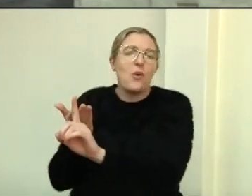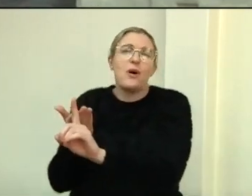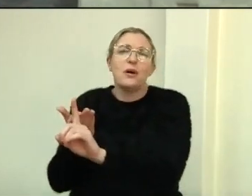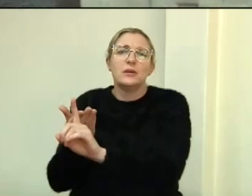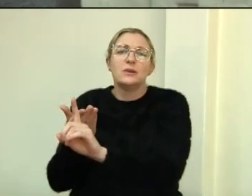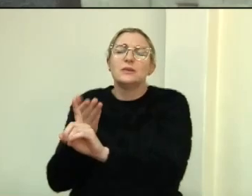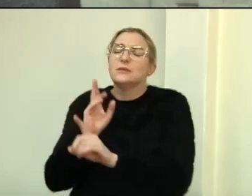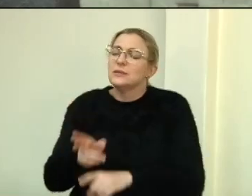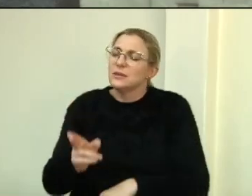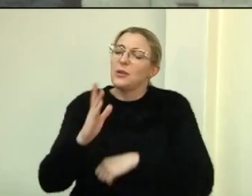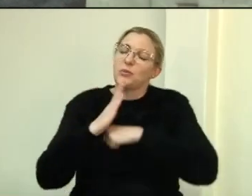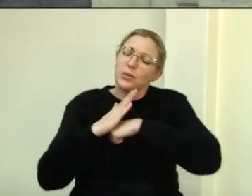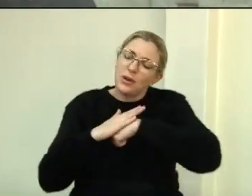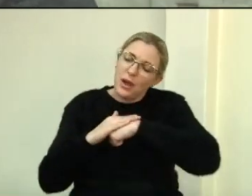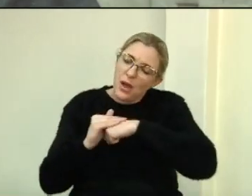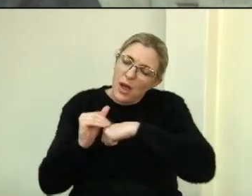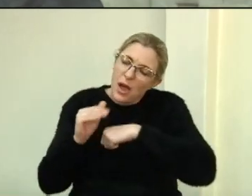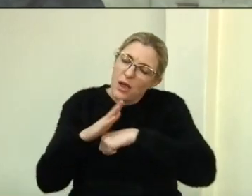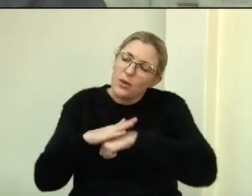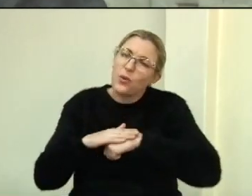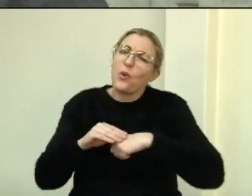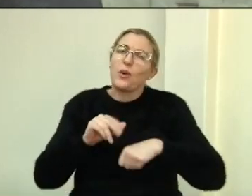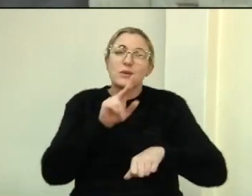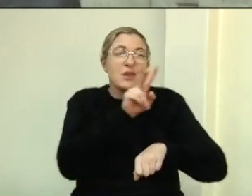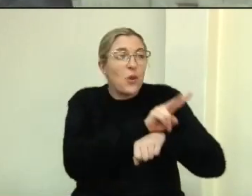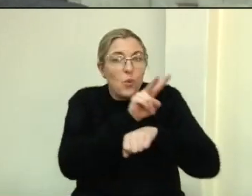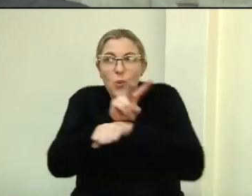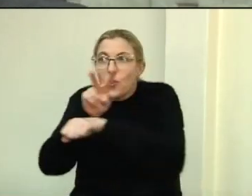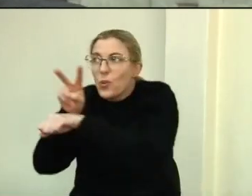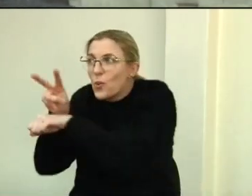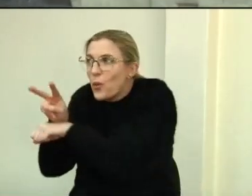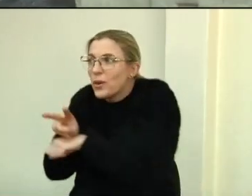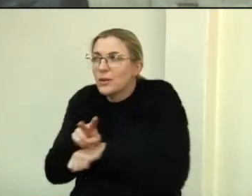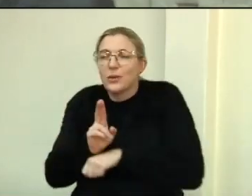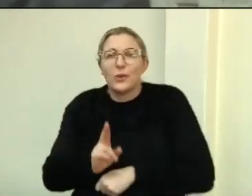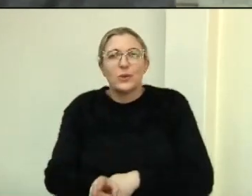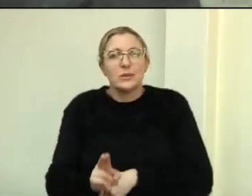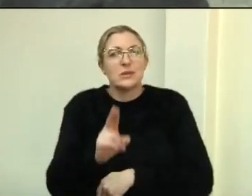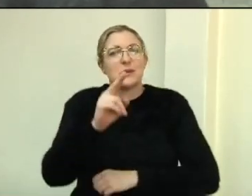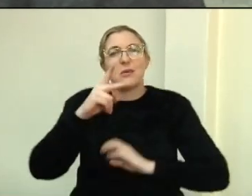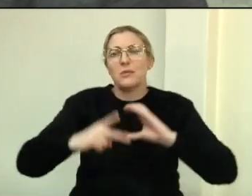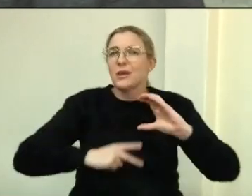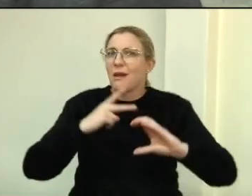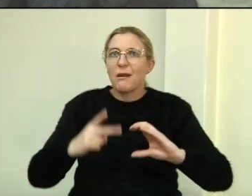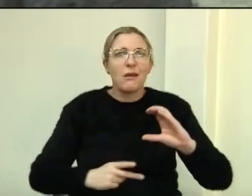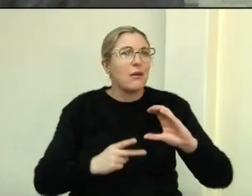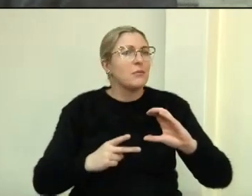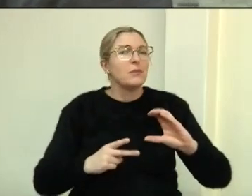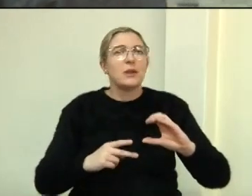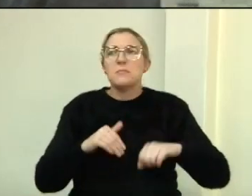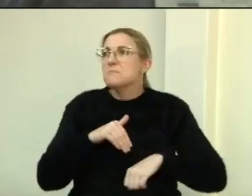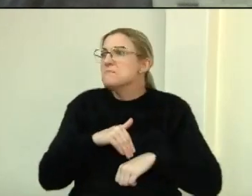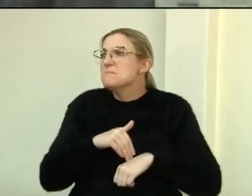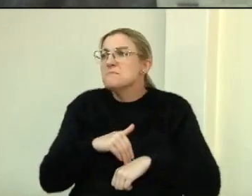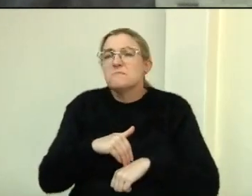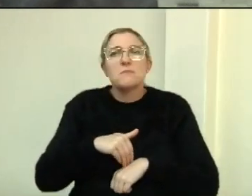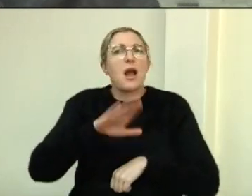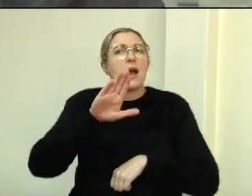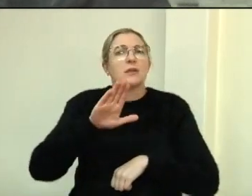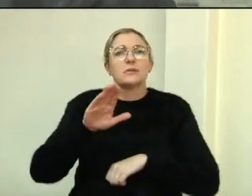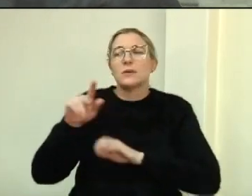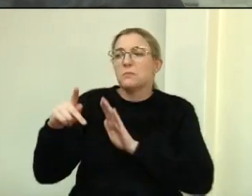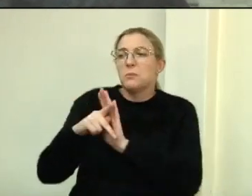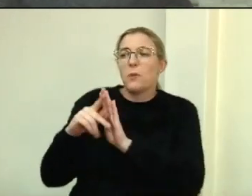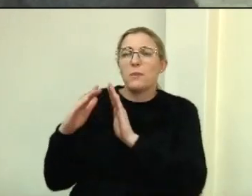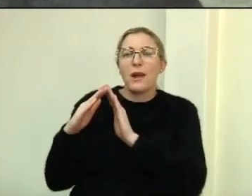com muito carinho, que cuidou deste espaço, eu diria que mais do que a própria casa, que por muitas vezes deixou